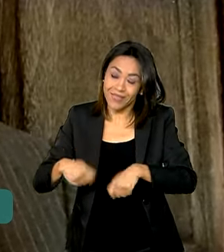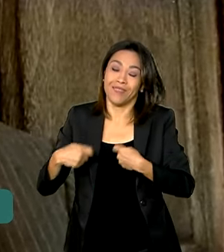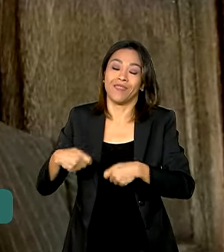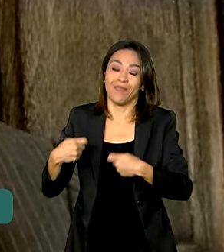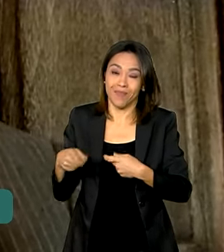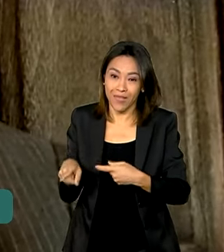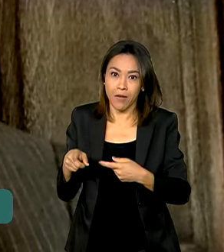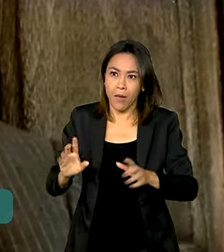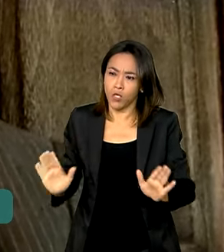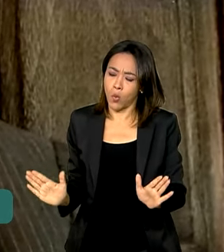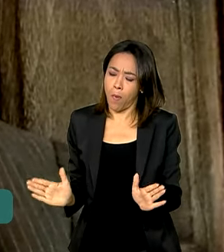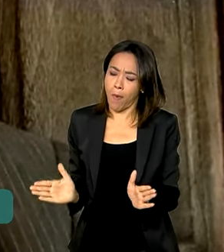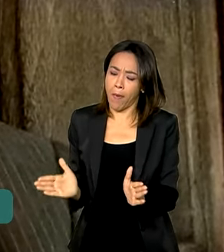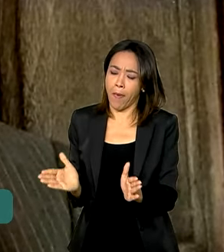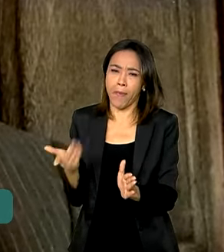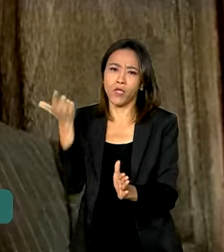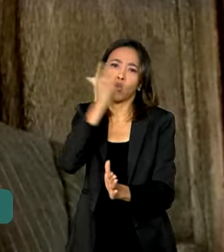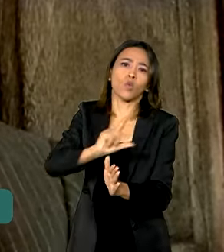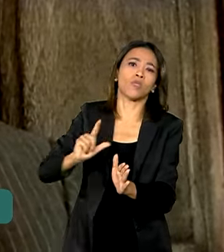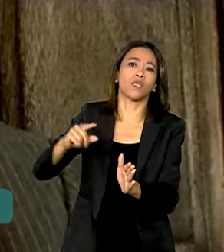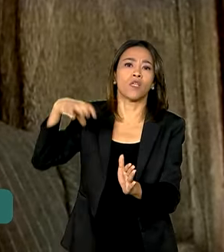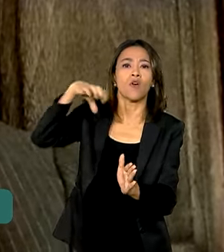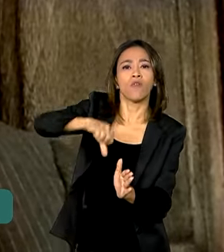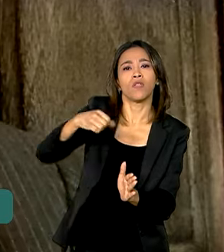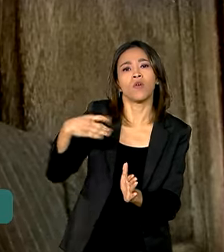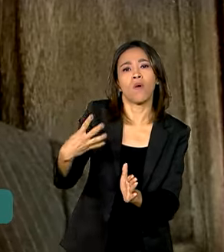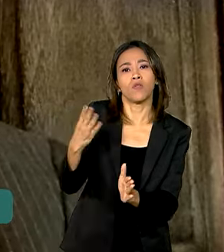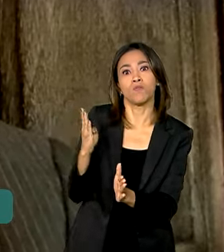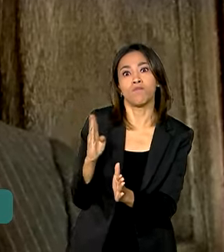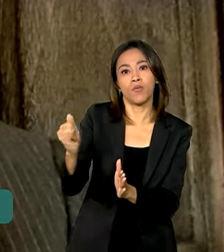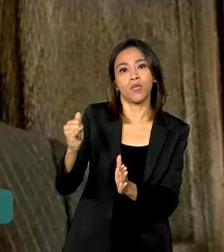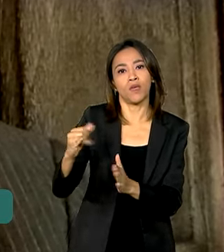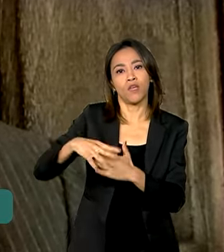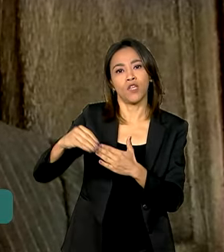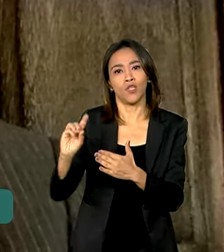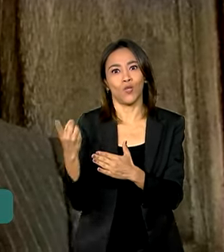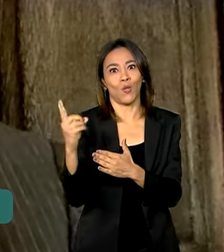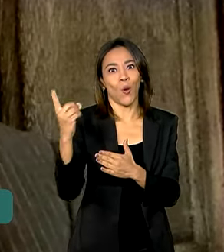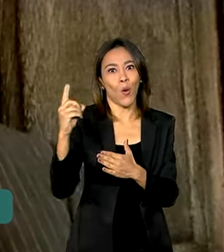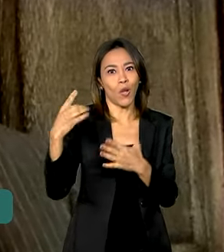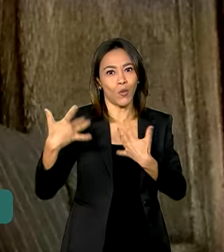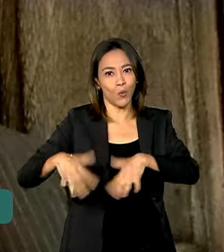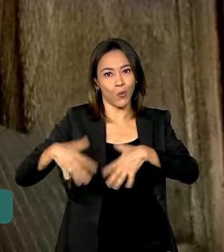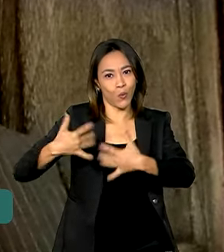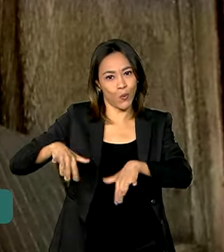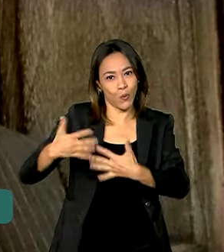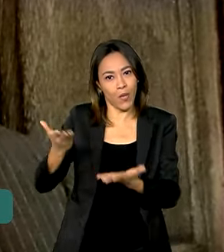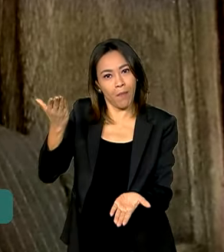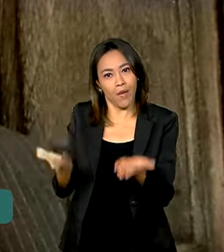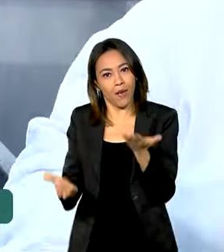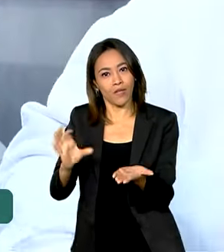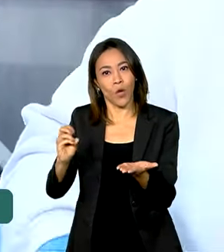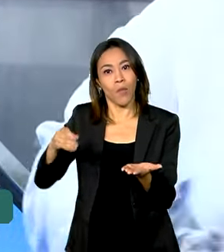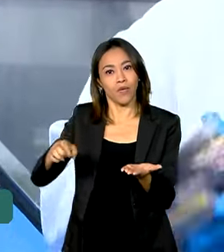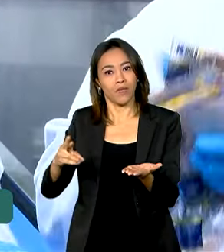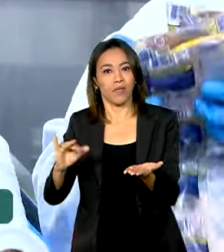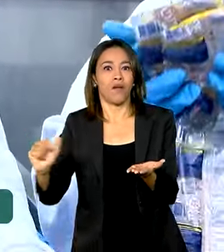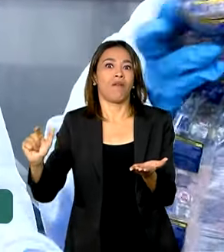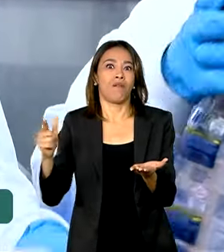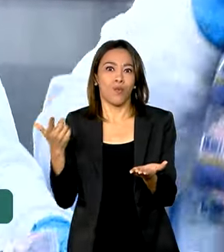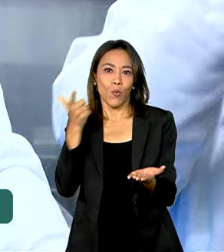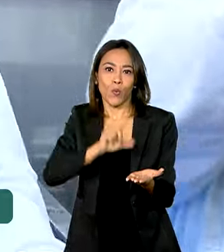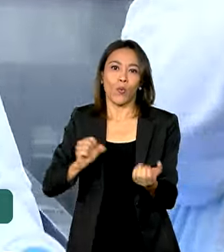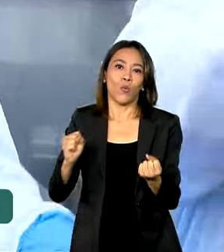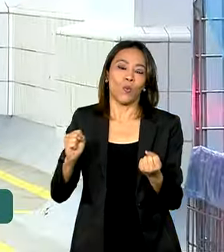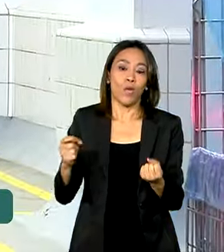conseguido de atingir cerca de 94 bilhões de dólares de superávit na balança comercial em 2023. Números